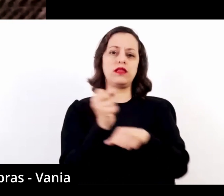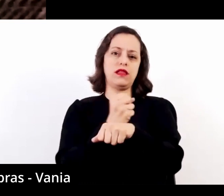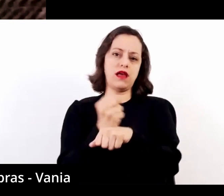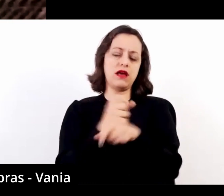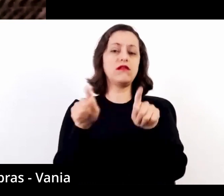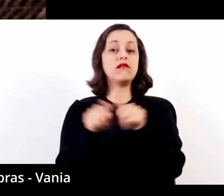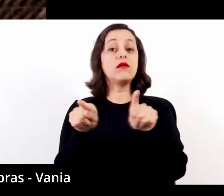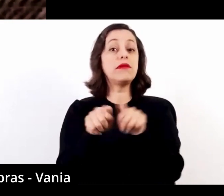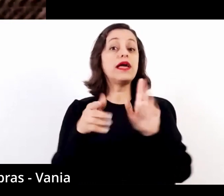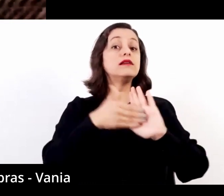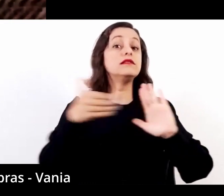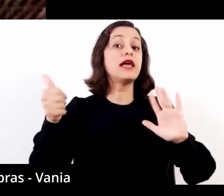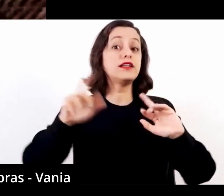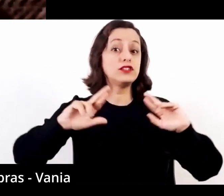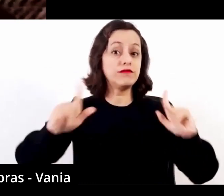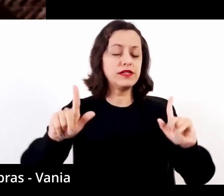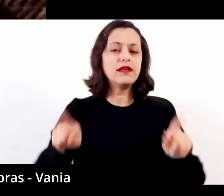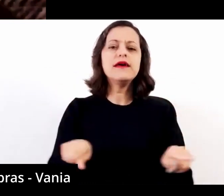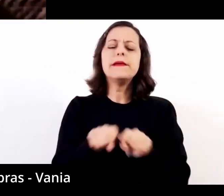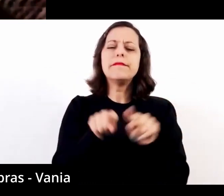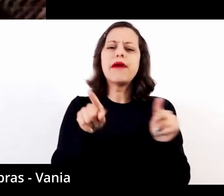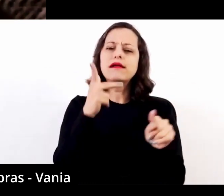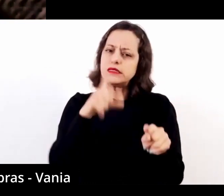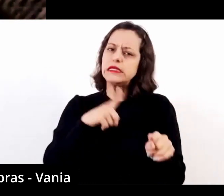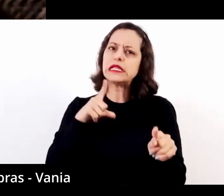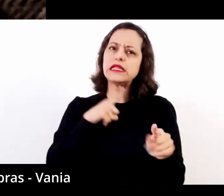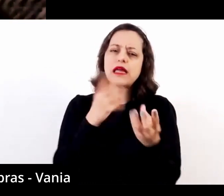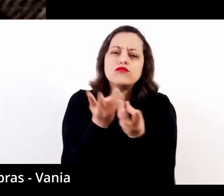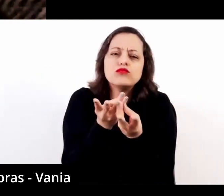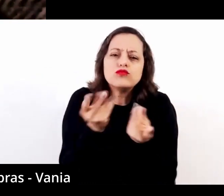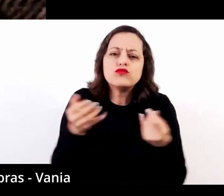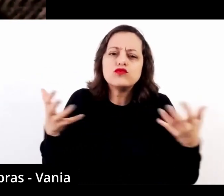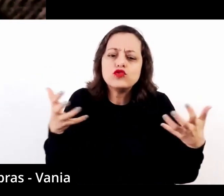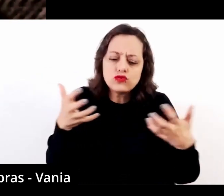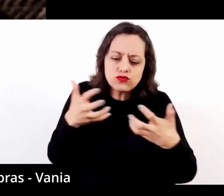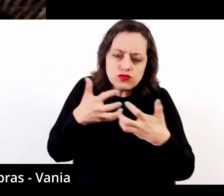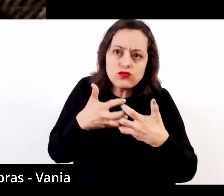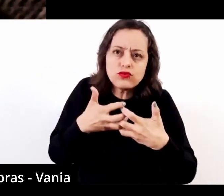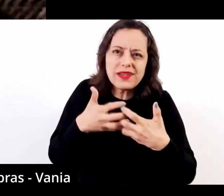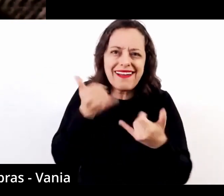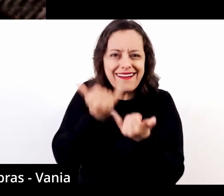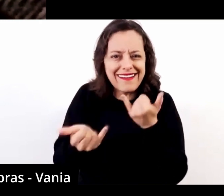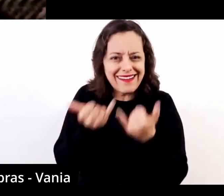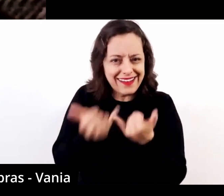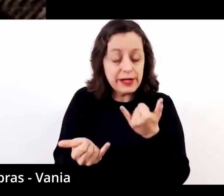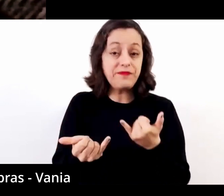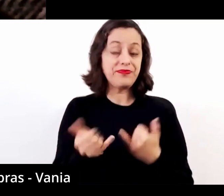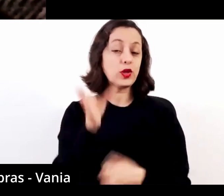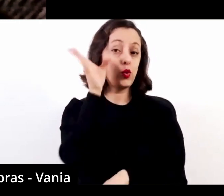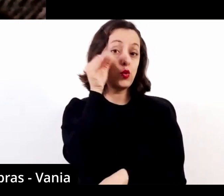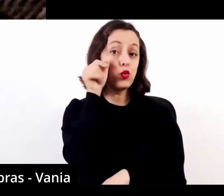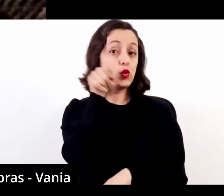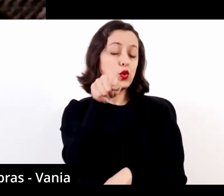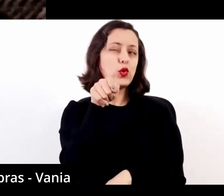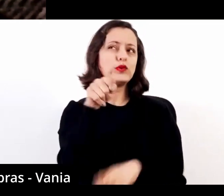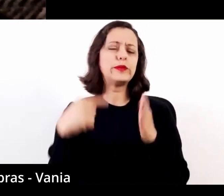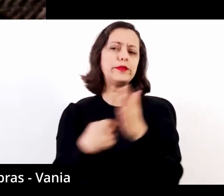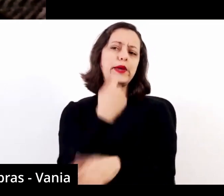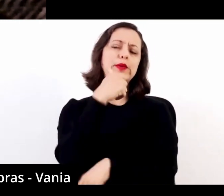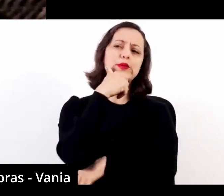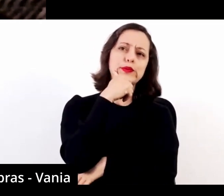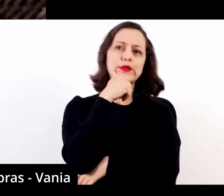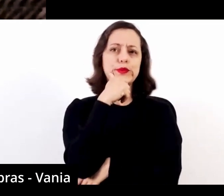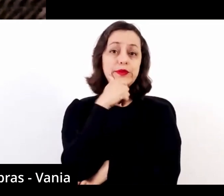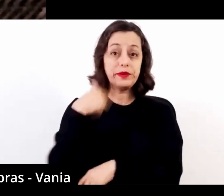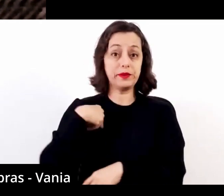anos. Mas há um diálogo muito sutil. E é curioso, quando você estava fazendo essa pergunta,